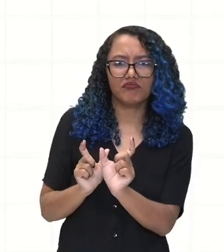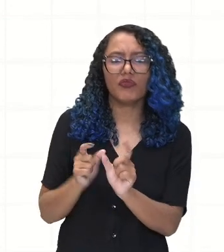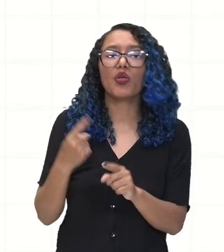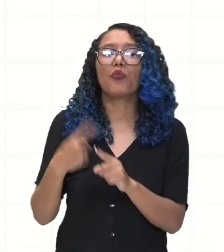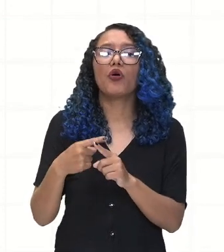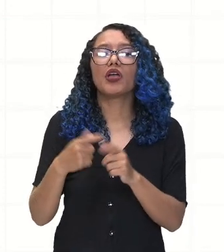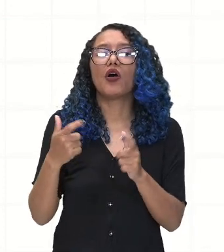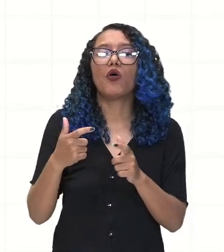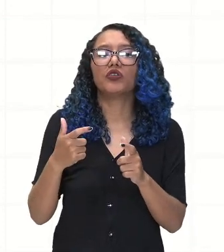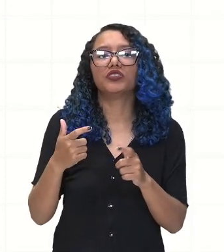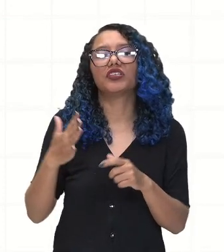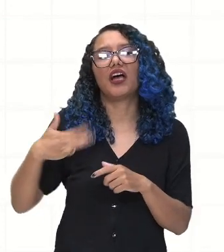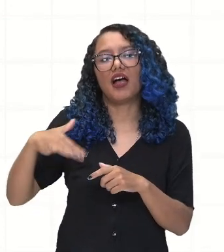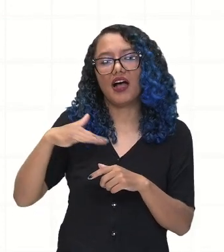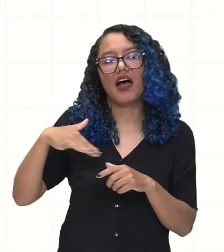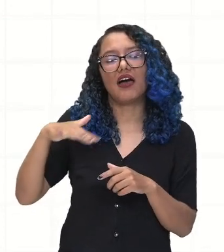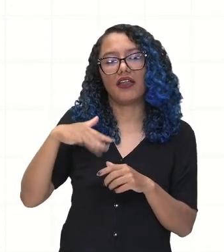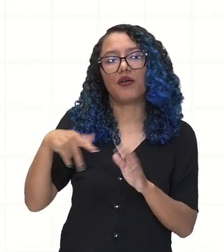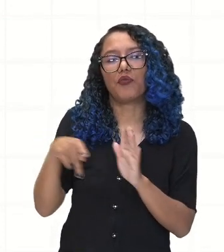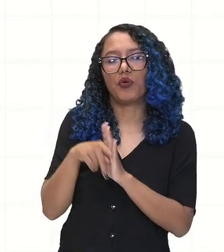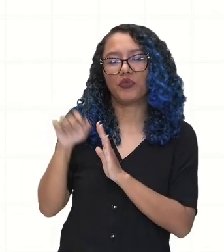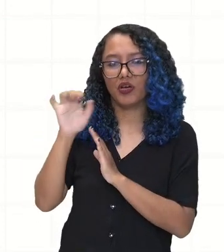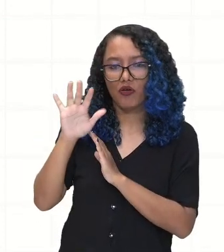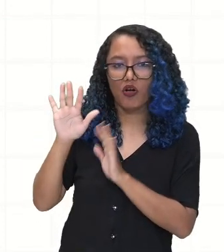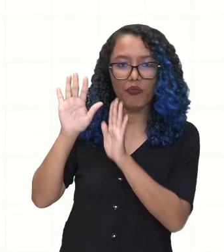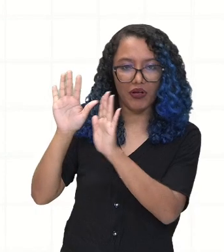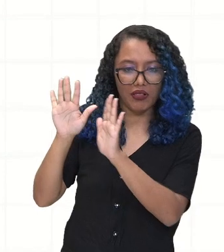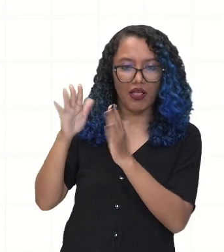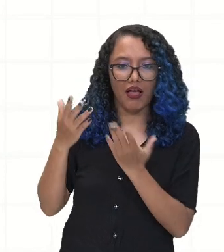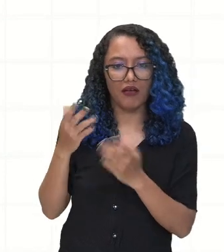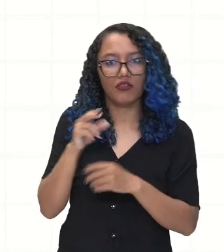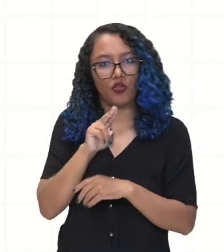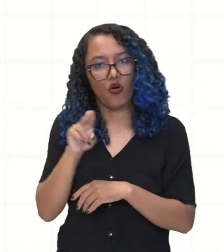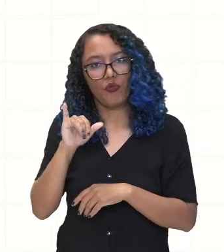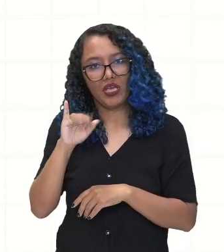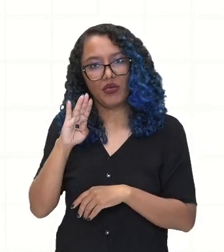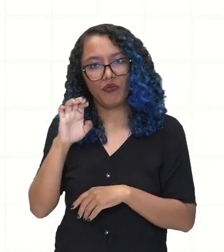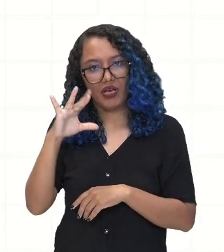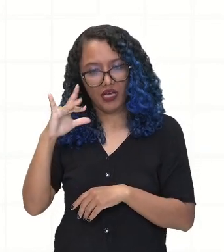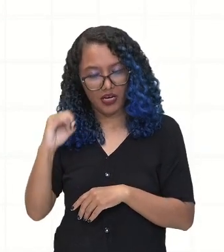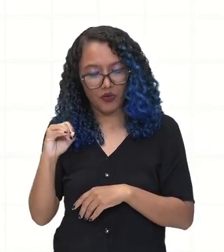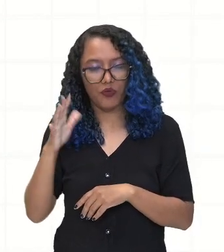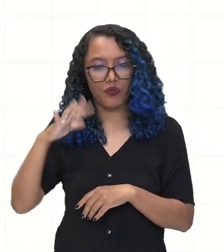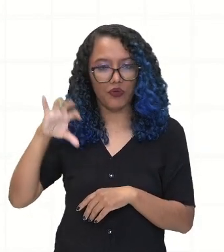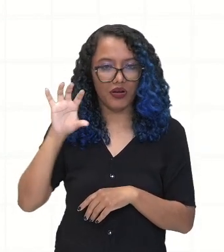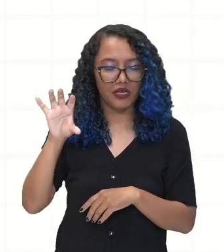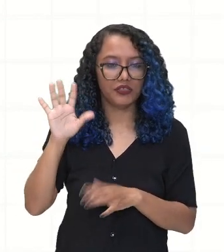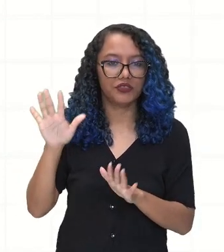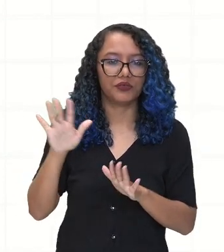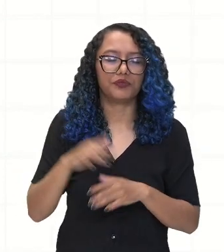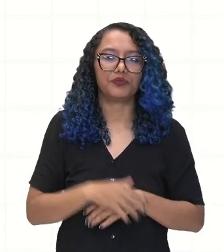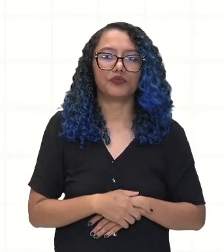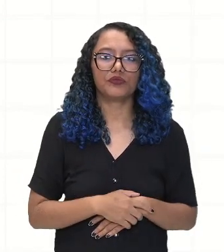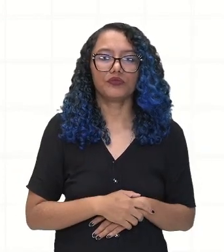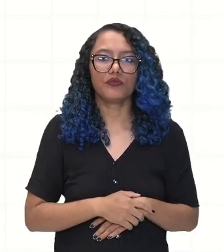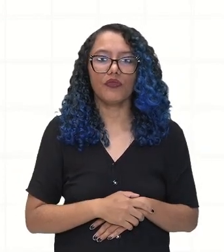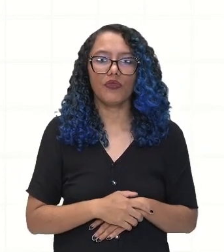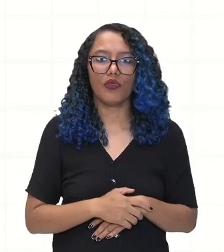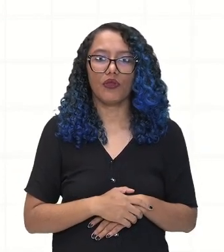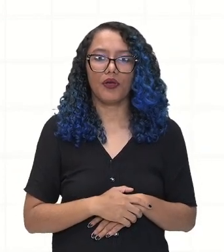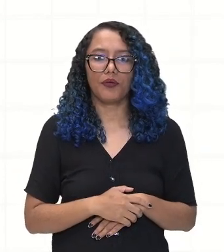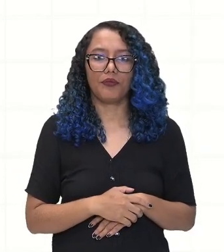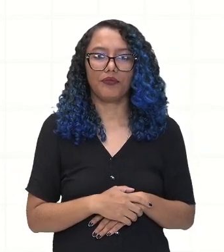Europa. Então, observem que a Guerra Guaranítica, ela vai ser resultado justamente da